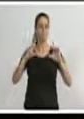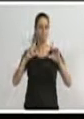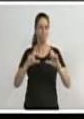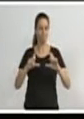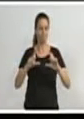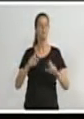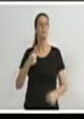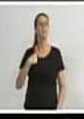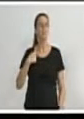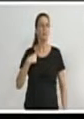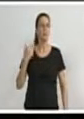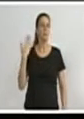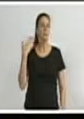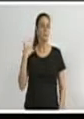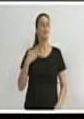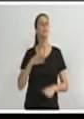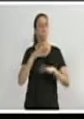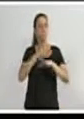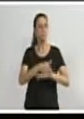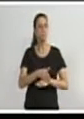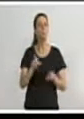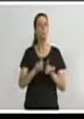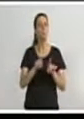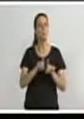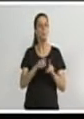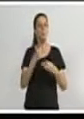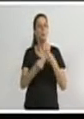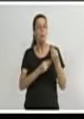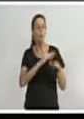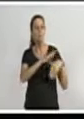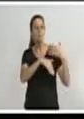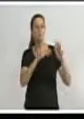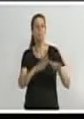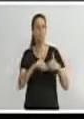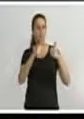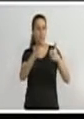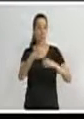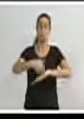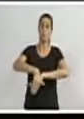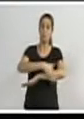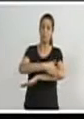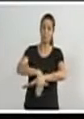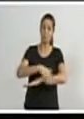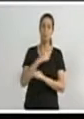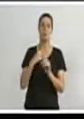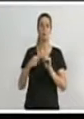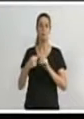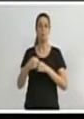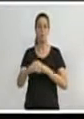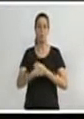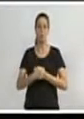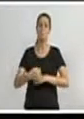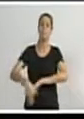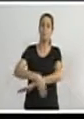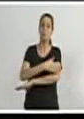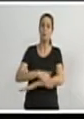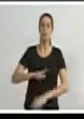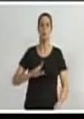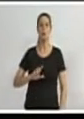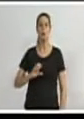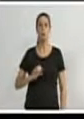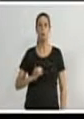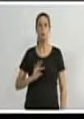também pude acompanhar os andamentos das melhorias em várias ruas da nossa cidade. Na rua Loteamento